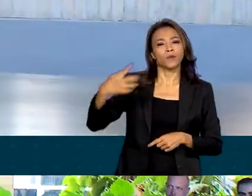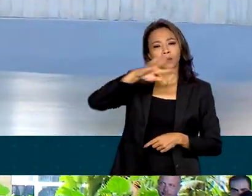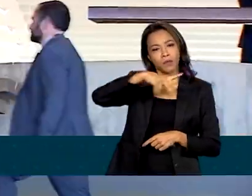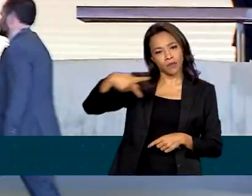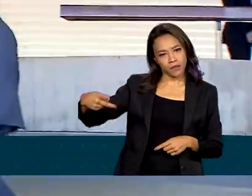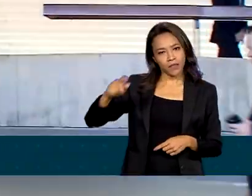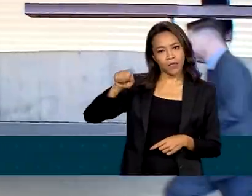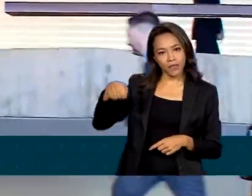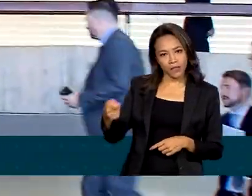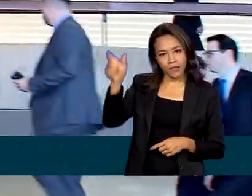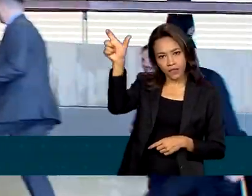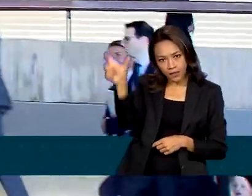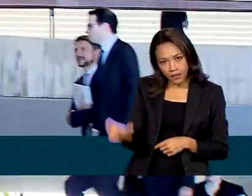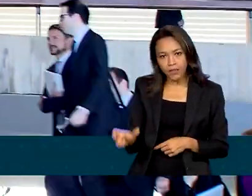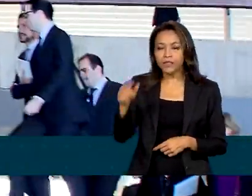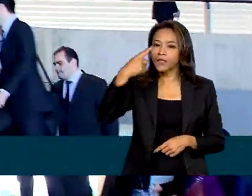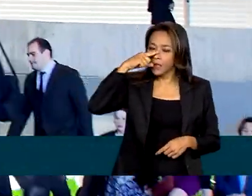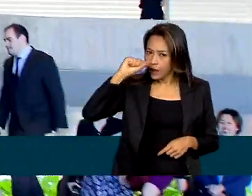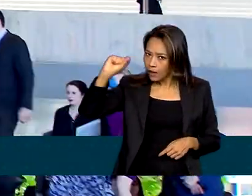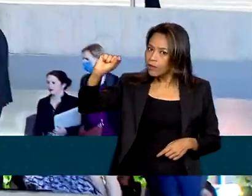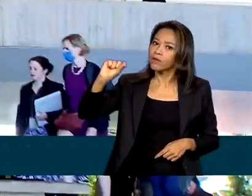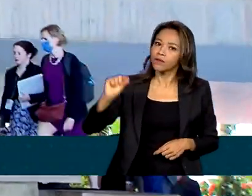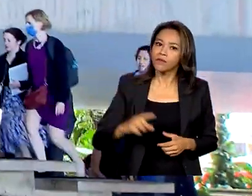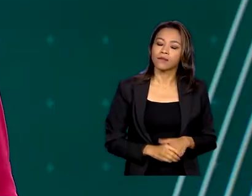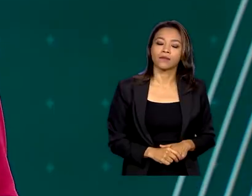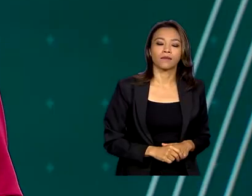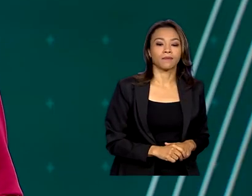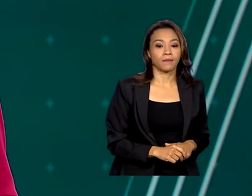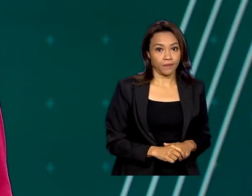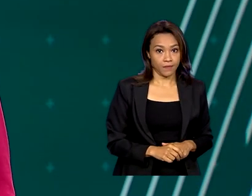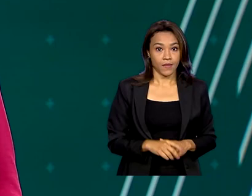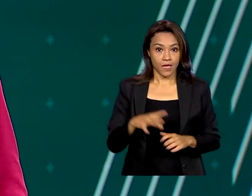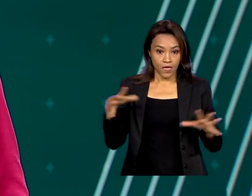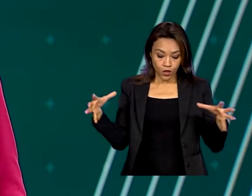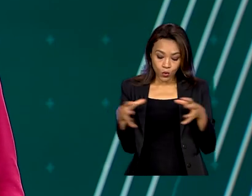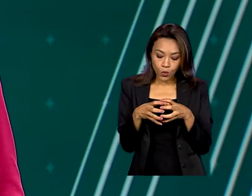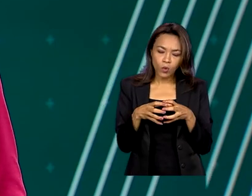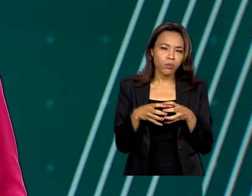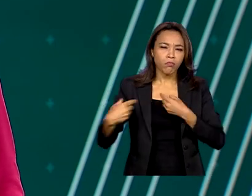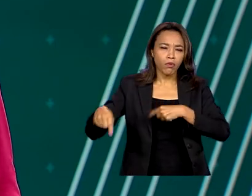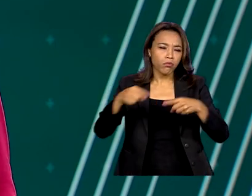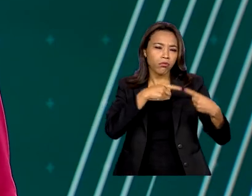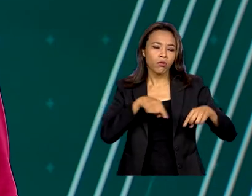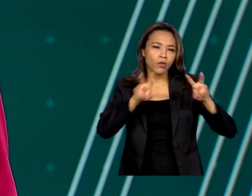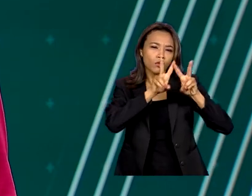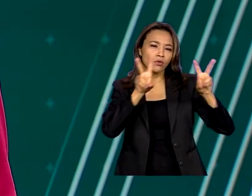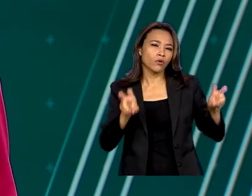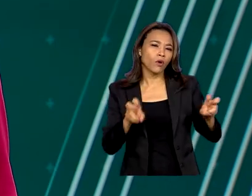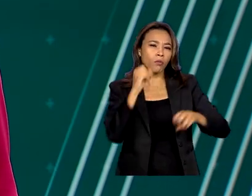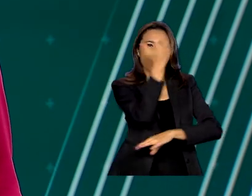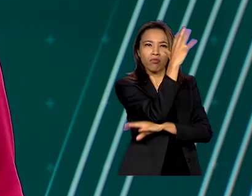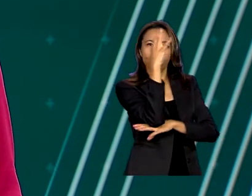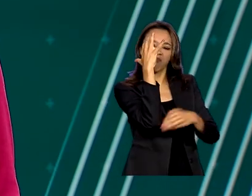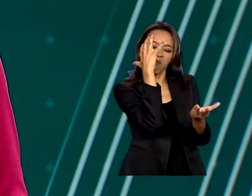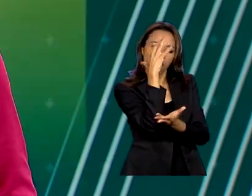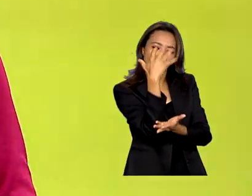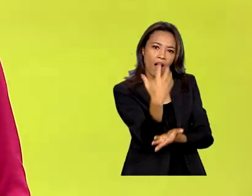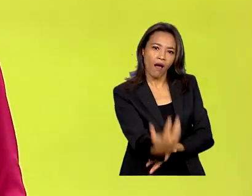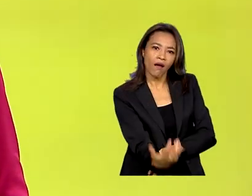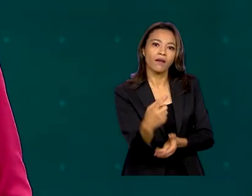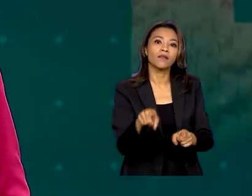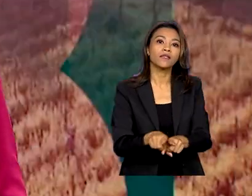Desenvolvimento, Indústria, Comércio e Serviços, Geraldo Alckmin. O grupo debateu ações de combate ao desmatamento e a